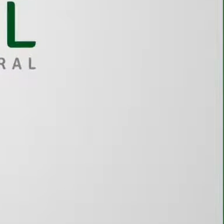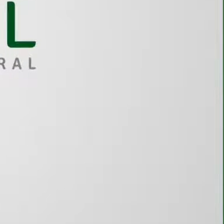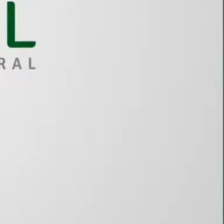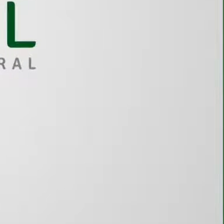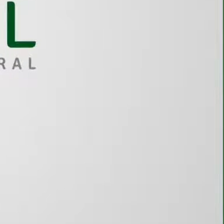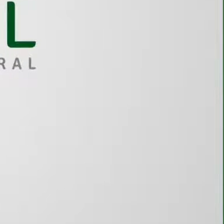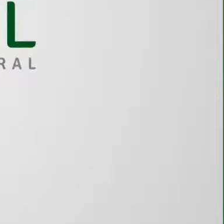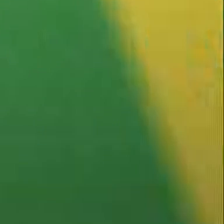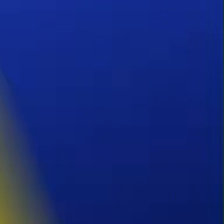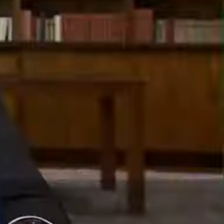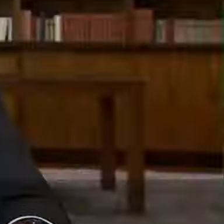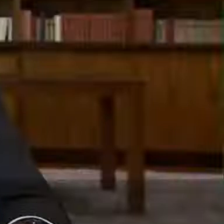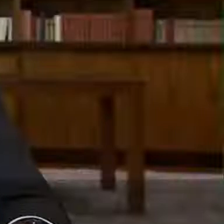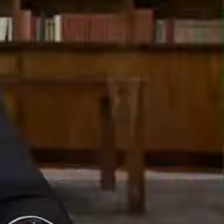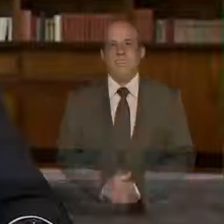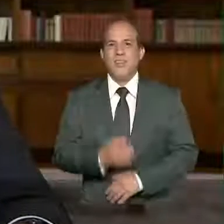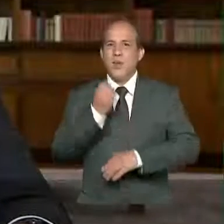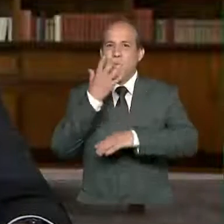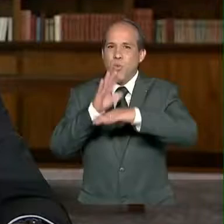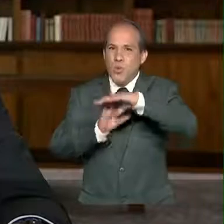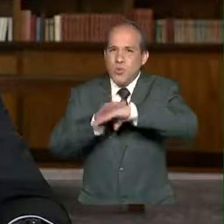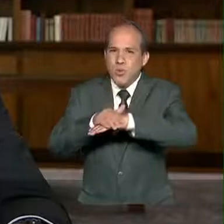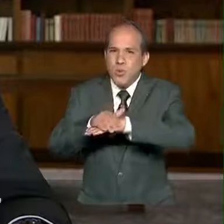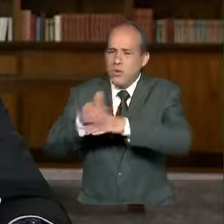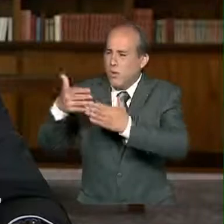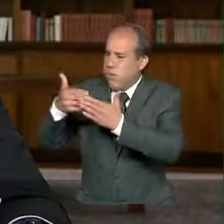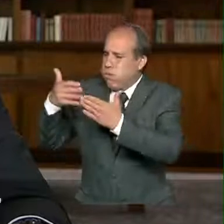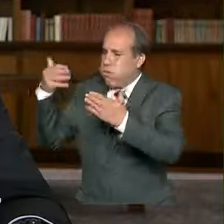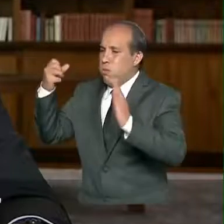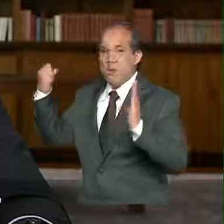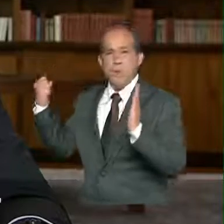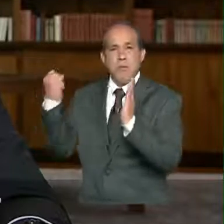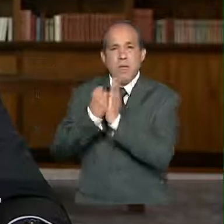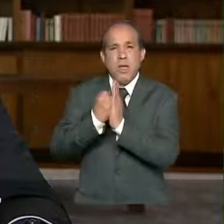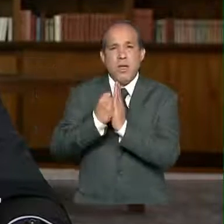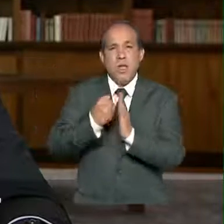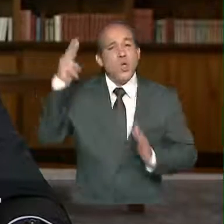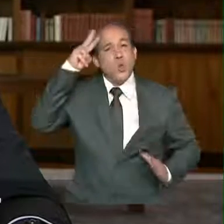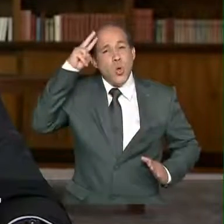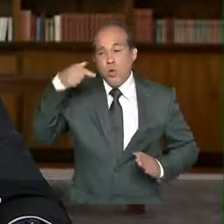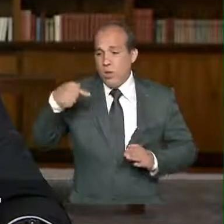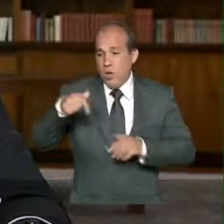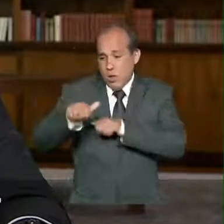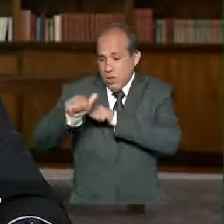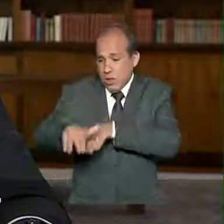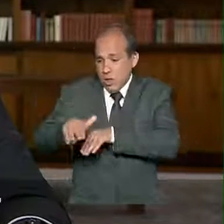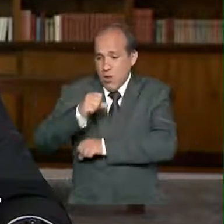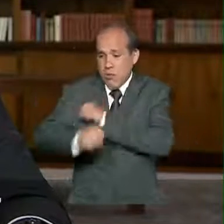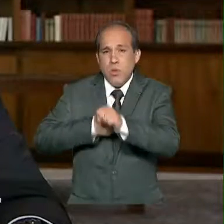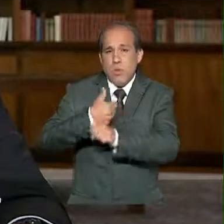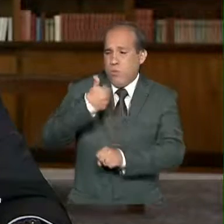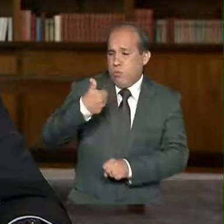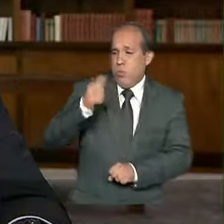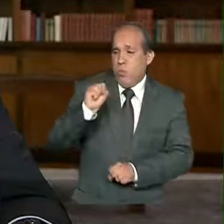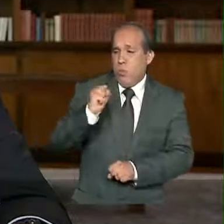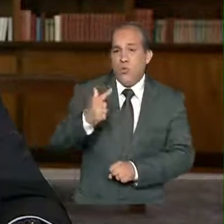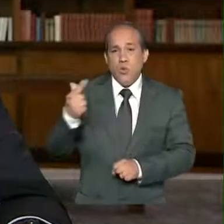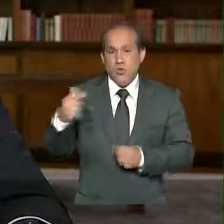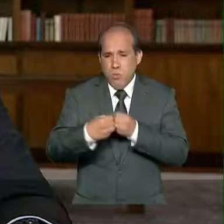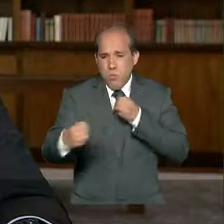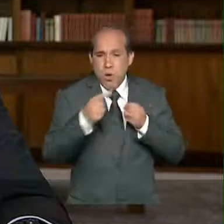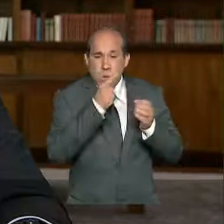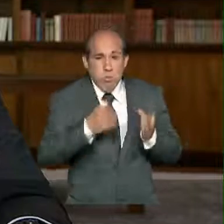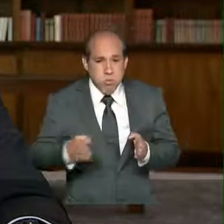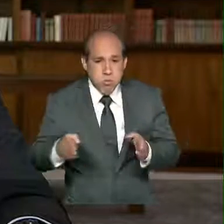Jair Bolsonaro Boa noite Naquele histórico 7 de setembro de 1822, às